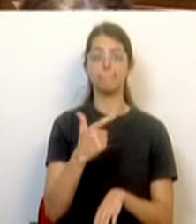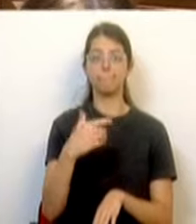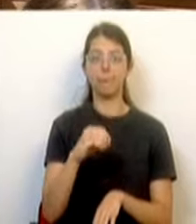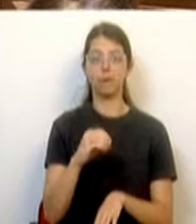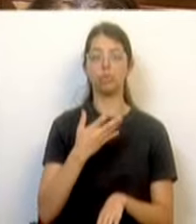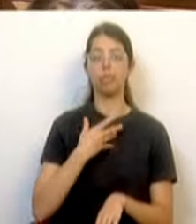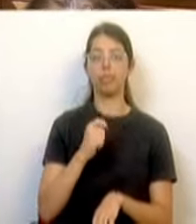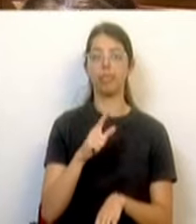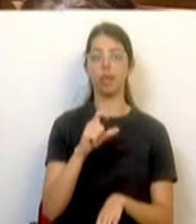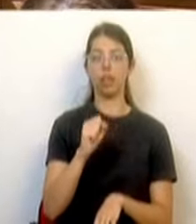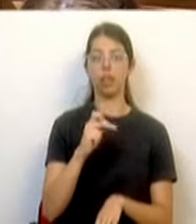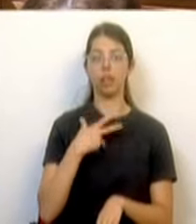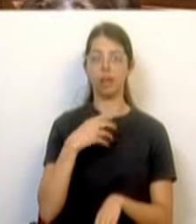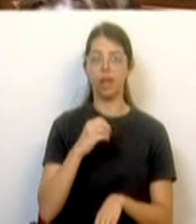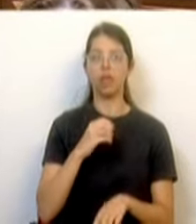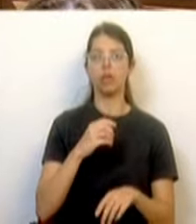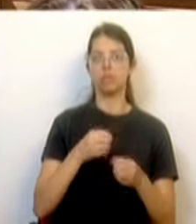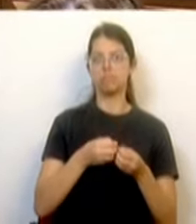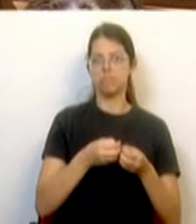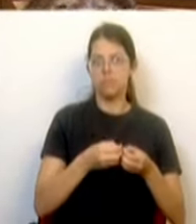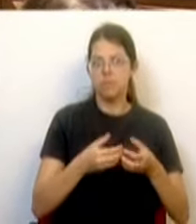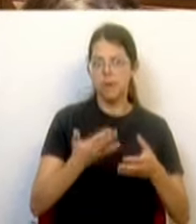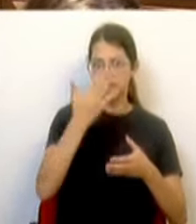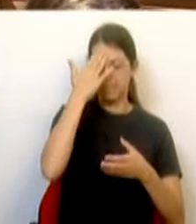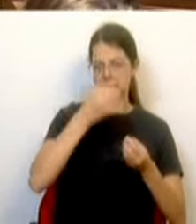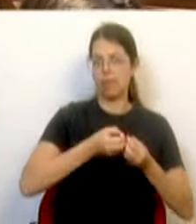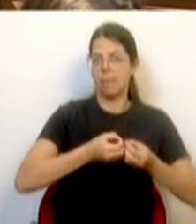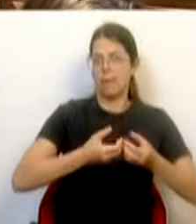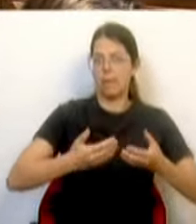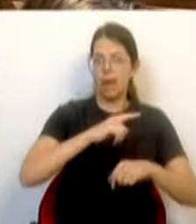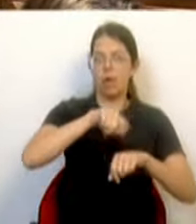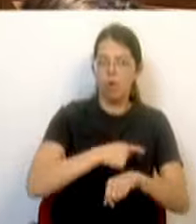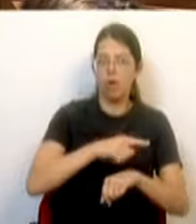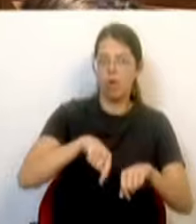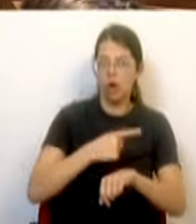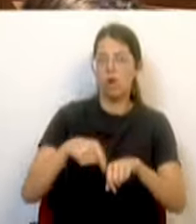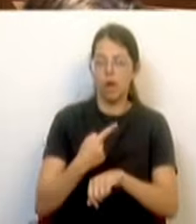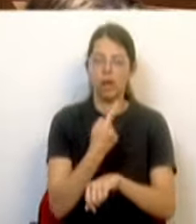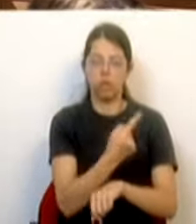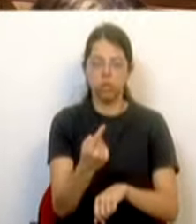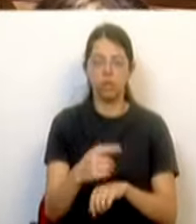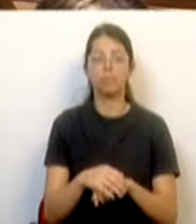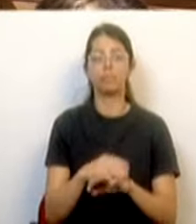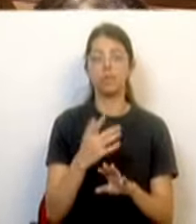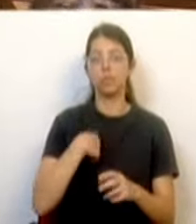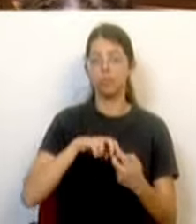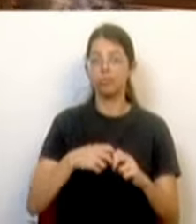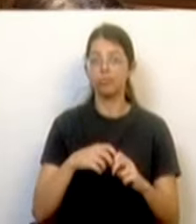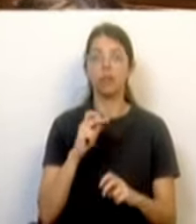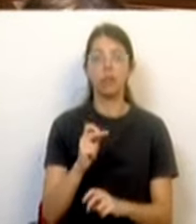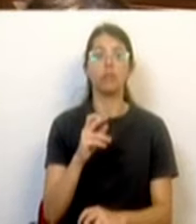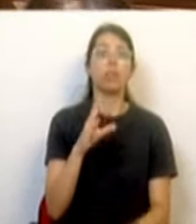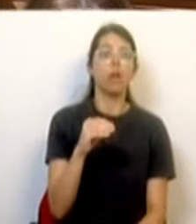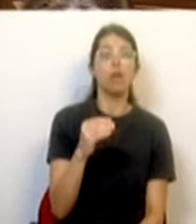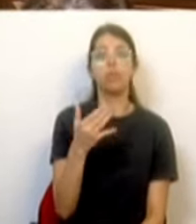movimentos por hora. E percebe-se porquê? Nós temos aqui um problema, nos próximos 10, 12, 15